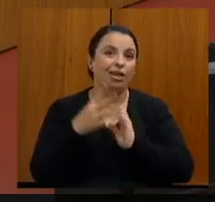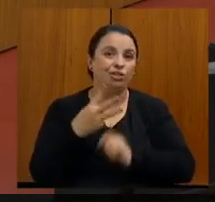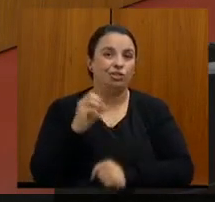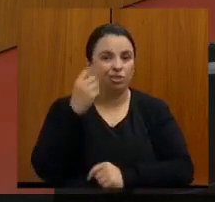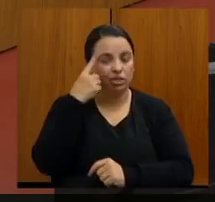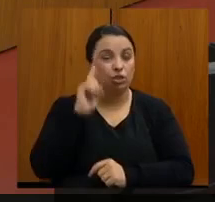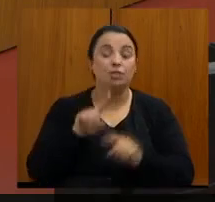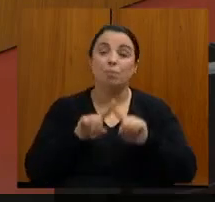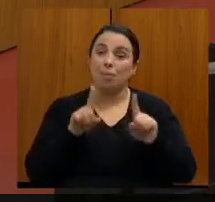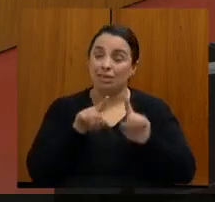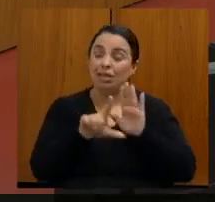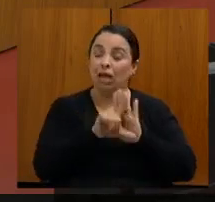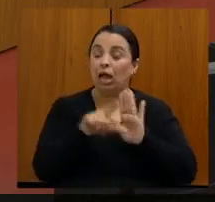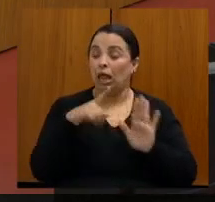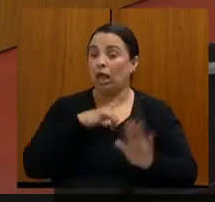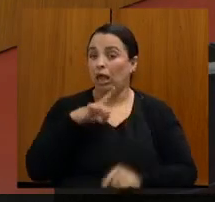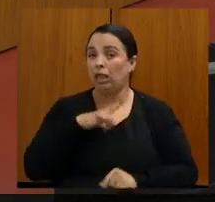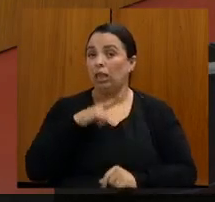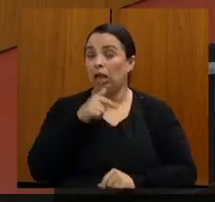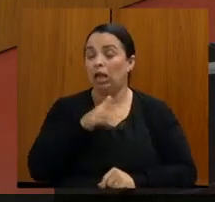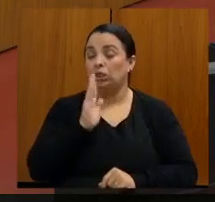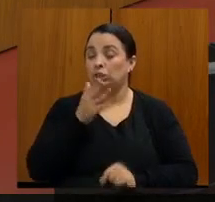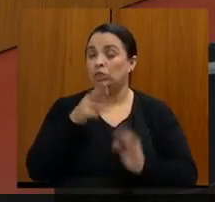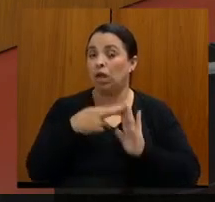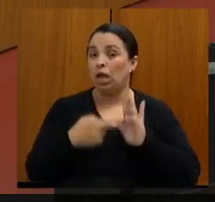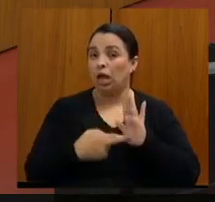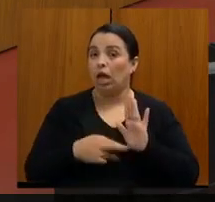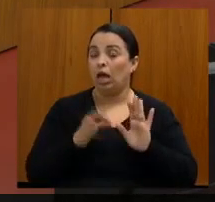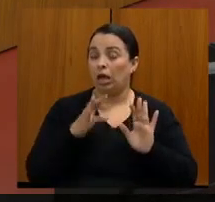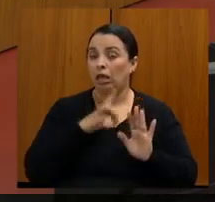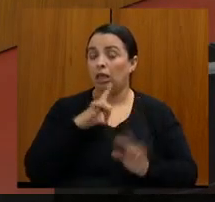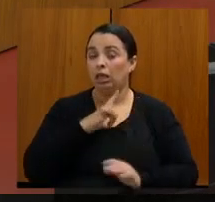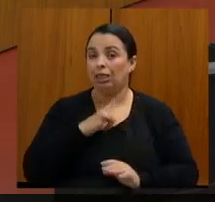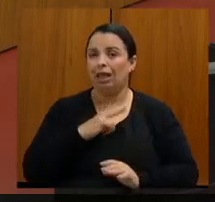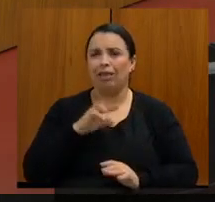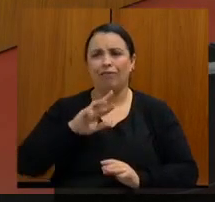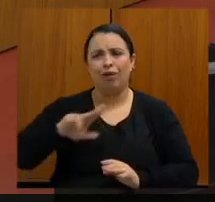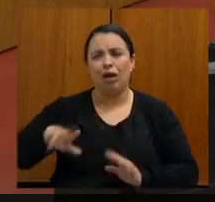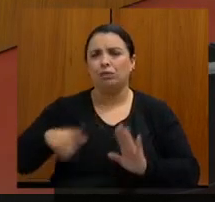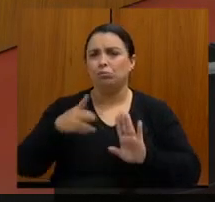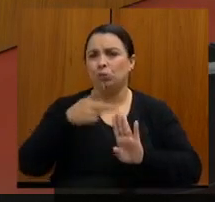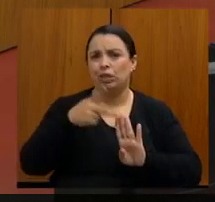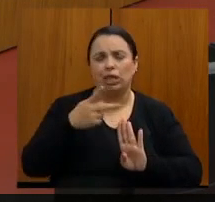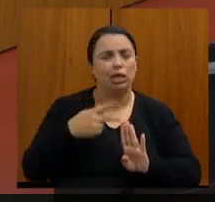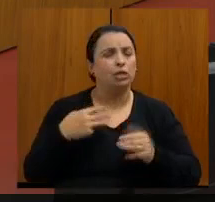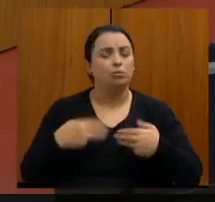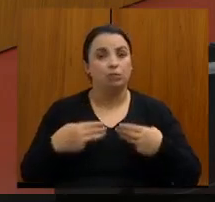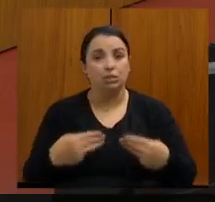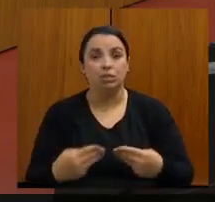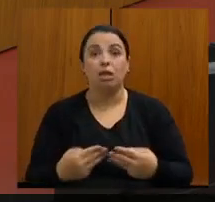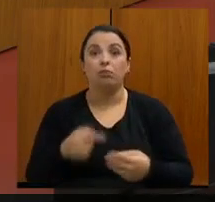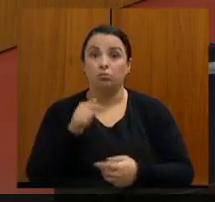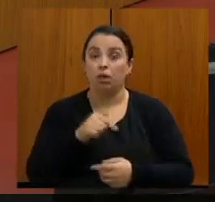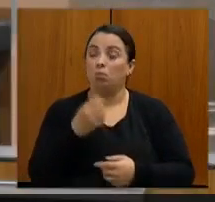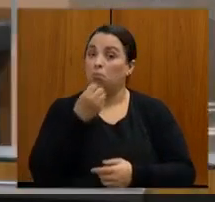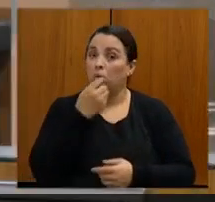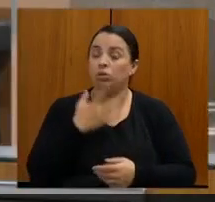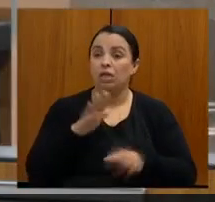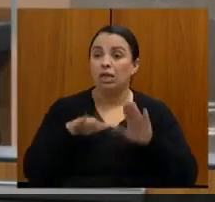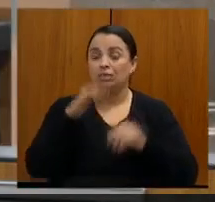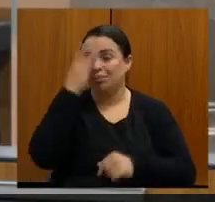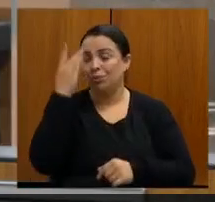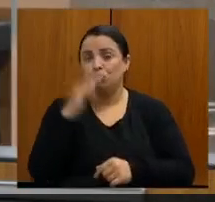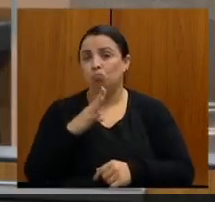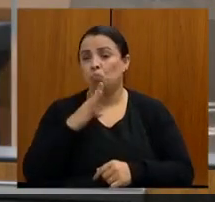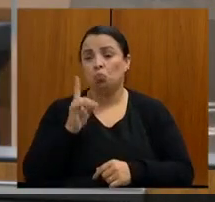mas ela existe, está regulamentada, inclusive, por várias portarias do ministério, e que muitas vezes o paciente